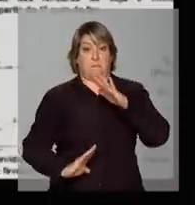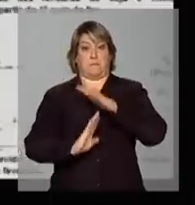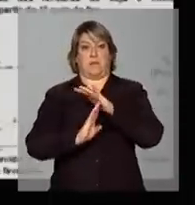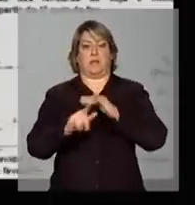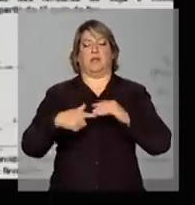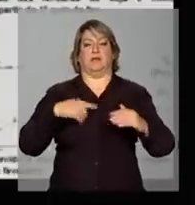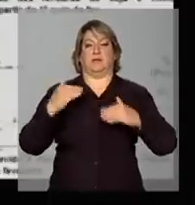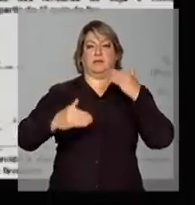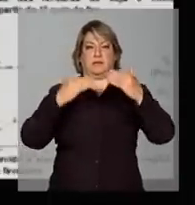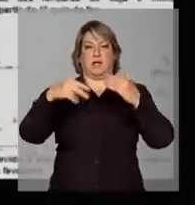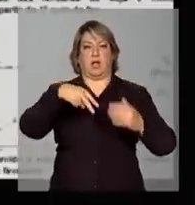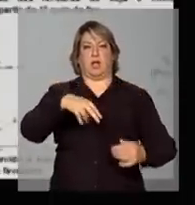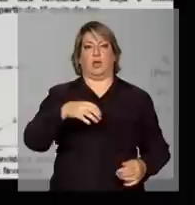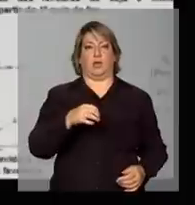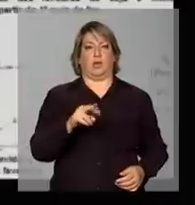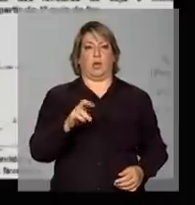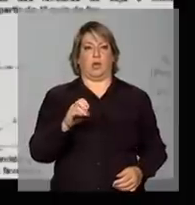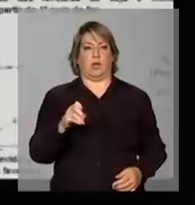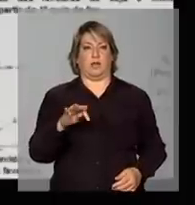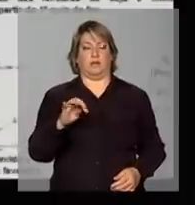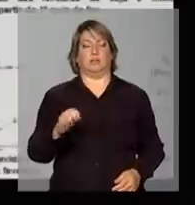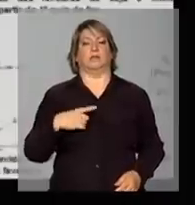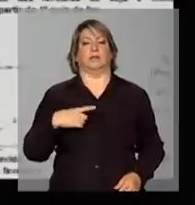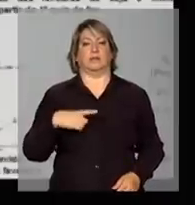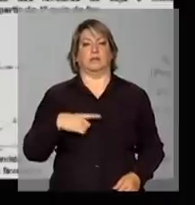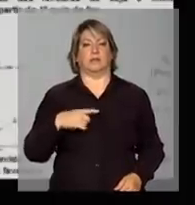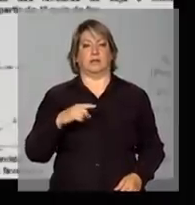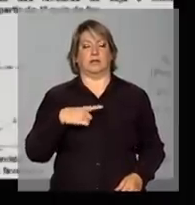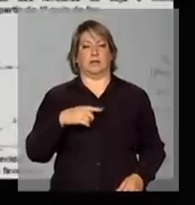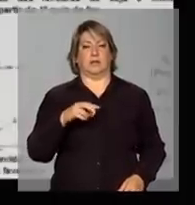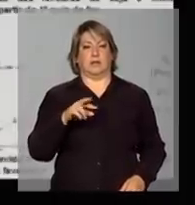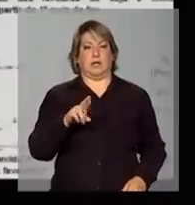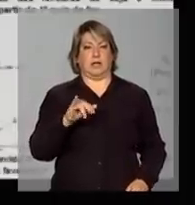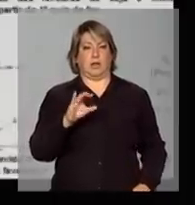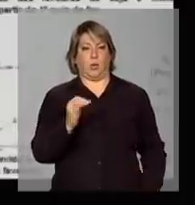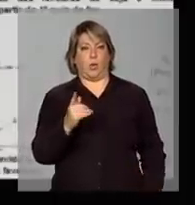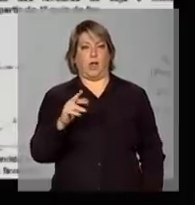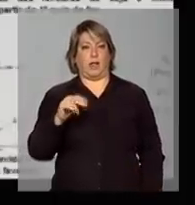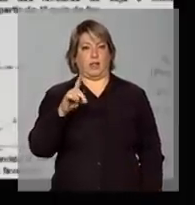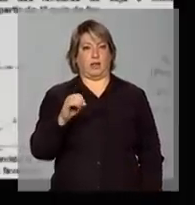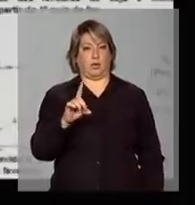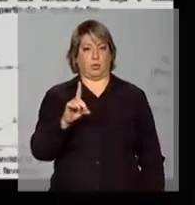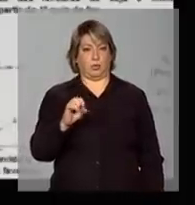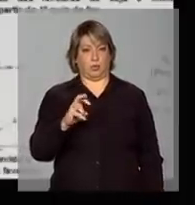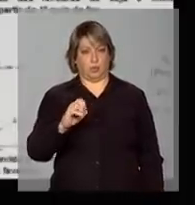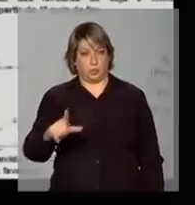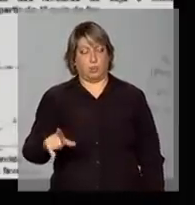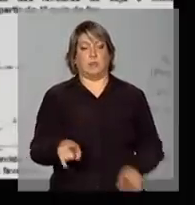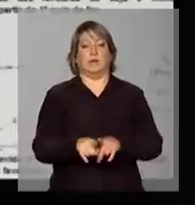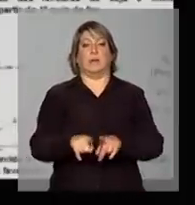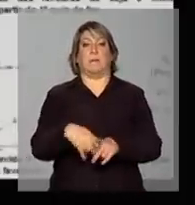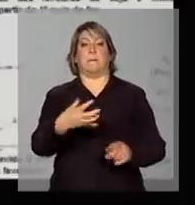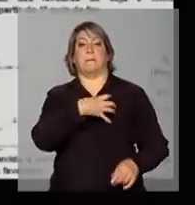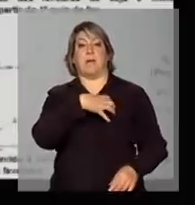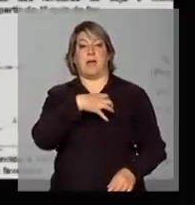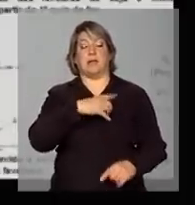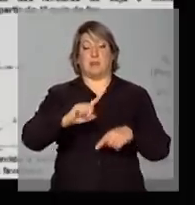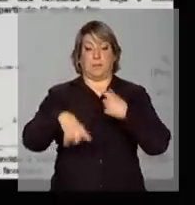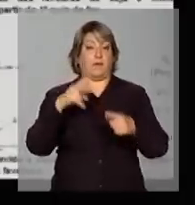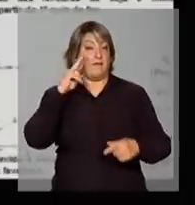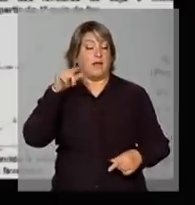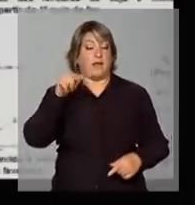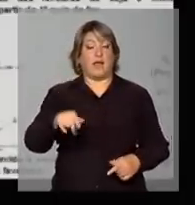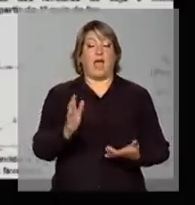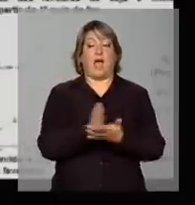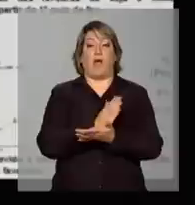desenvolvimento noroeste do Rio Grande do Sul. A Bahia, a gente vê exatamente, depois nós vamos ver umas fotos aí, como